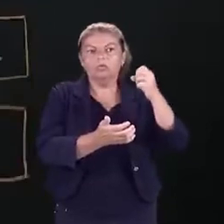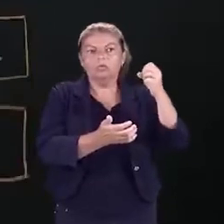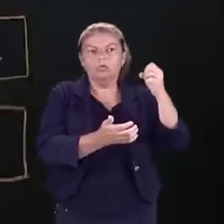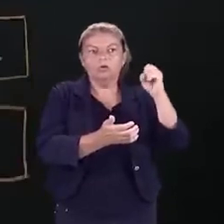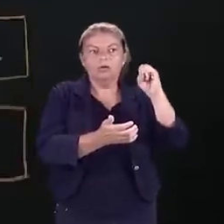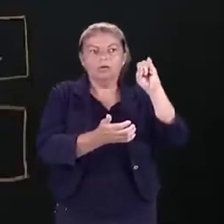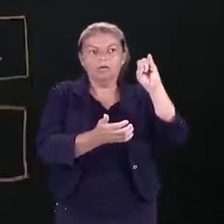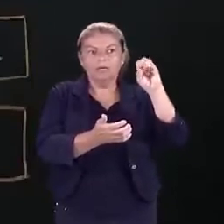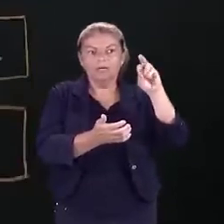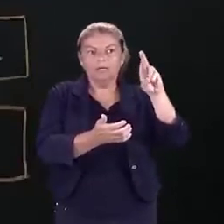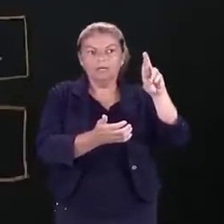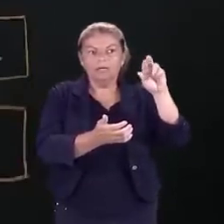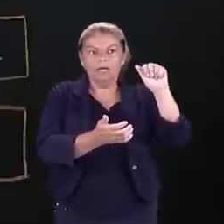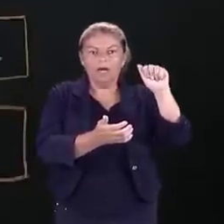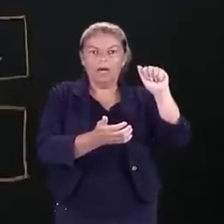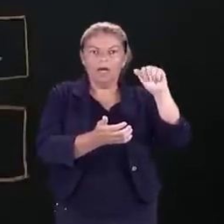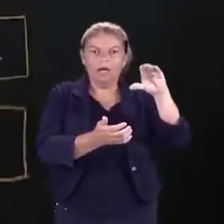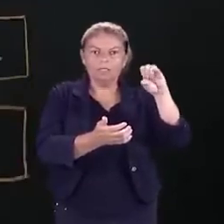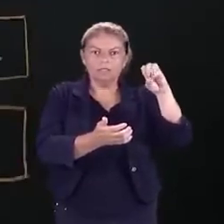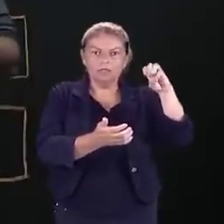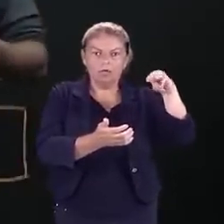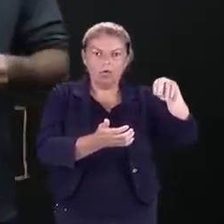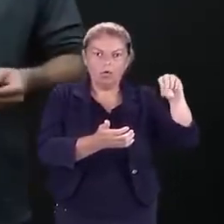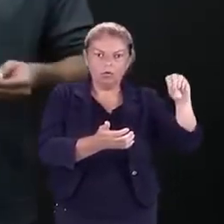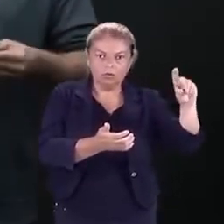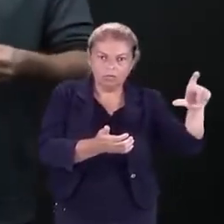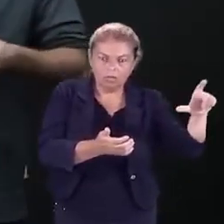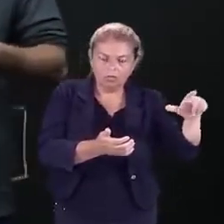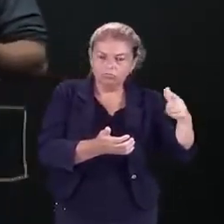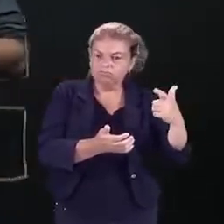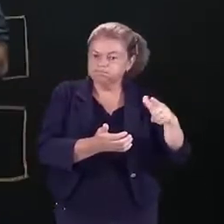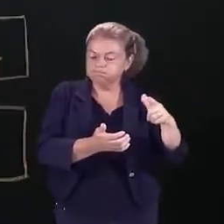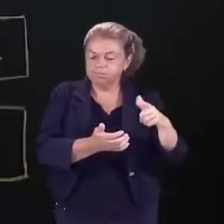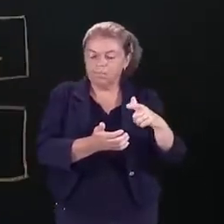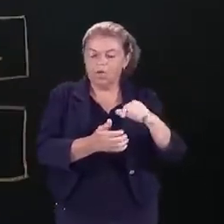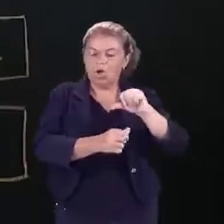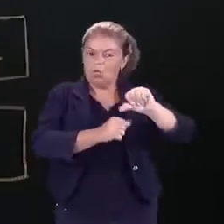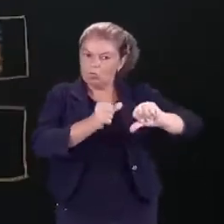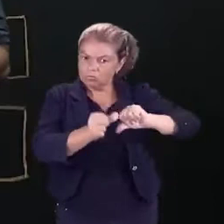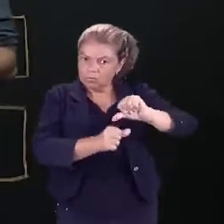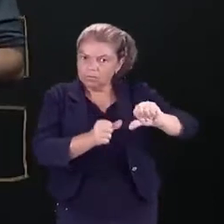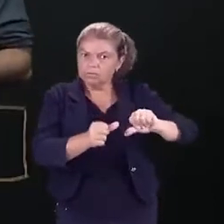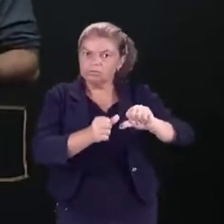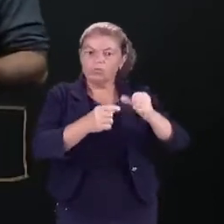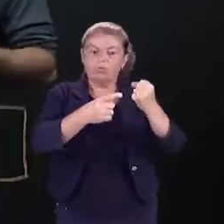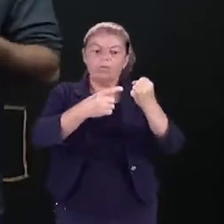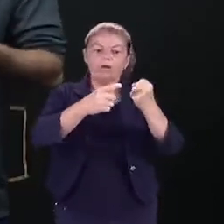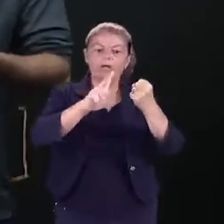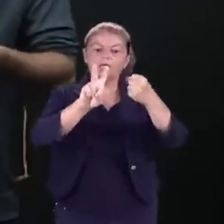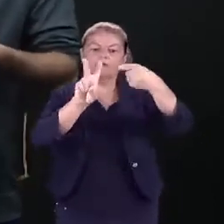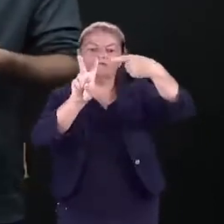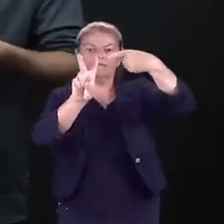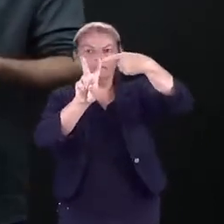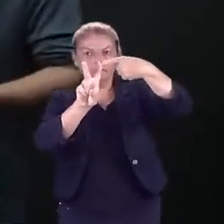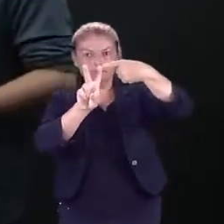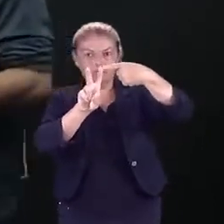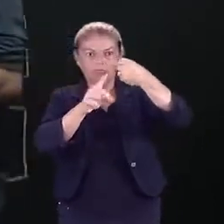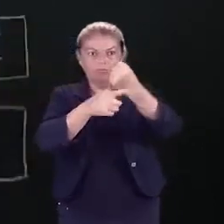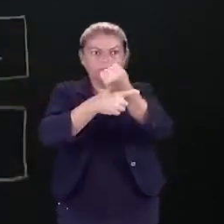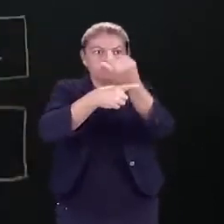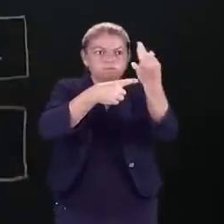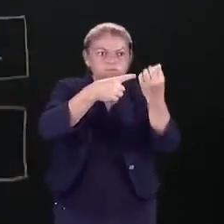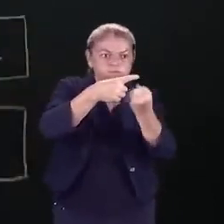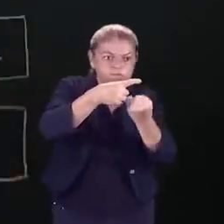possui casas decimais periódicas, a gente consegue transformá-lo em fração. O que não acontece